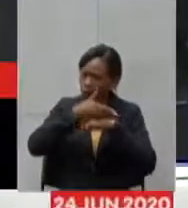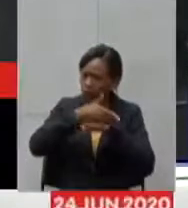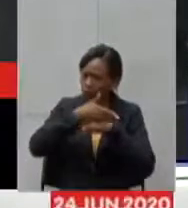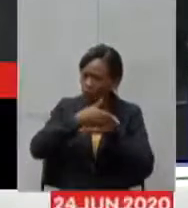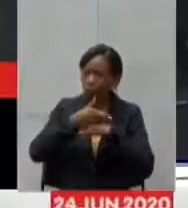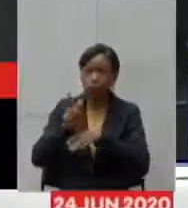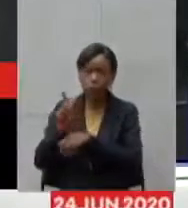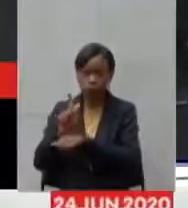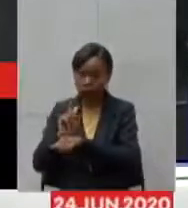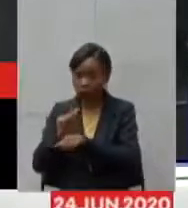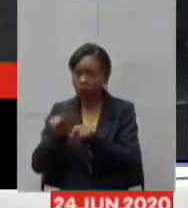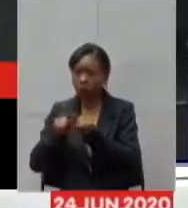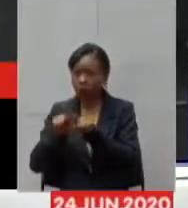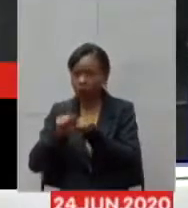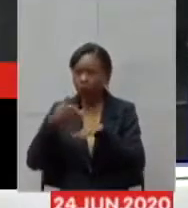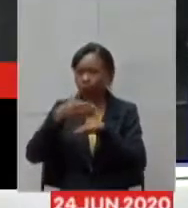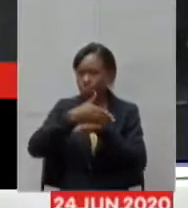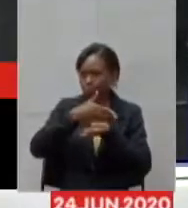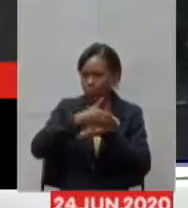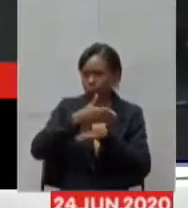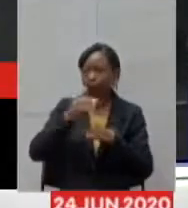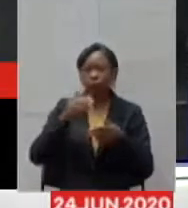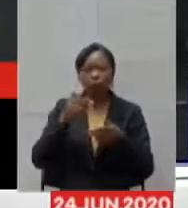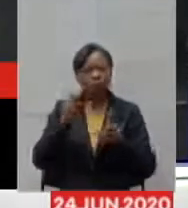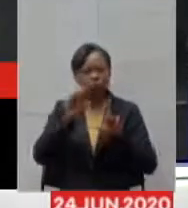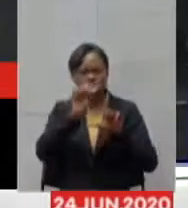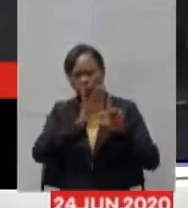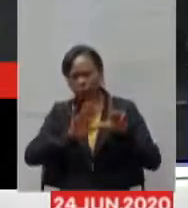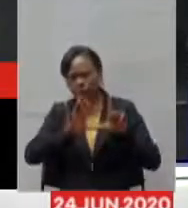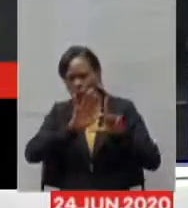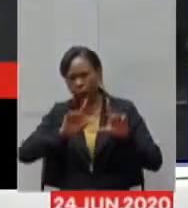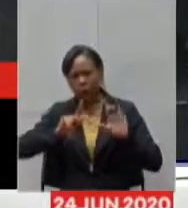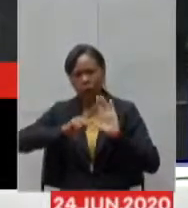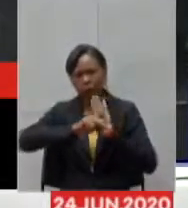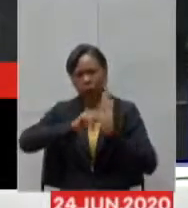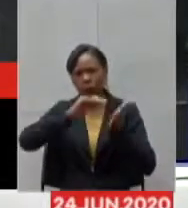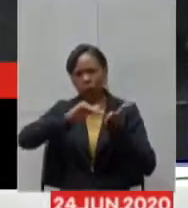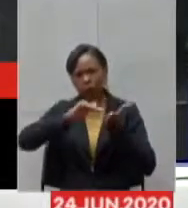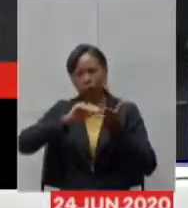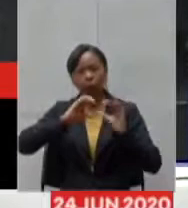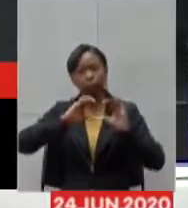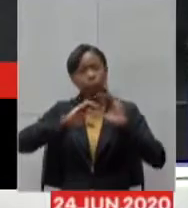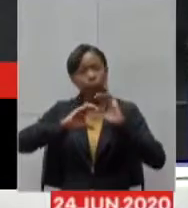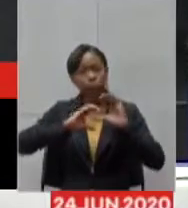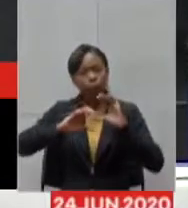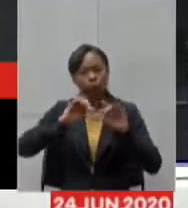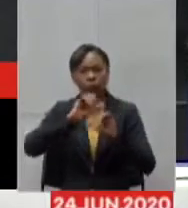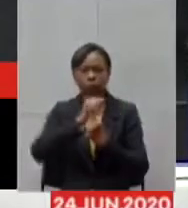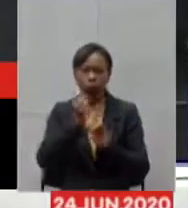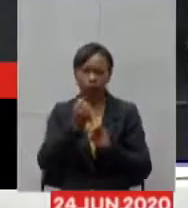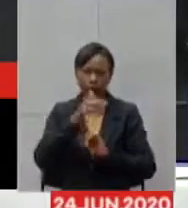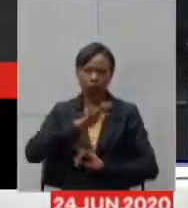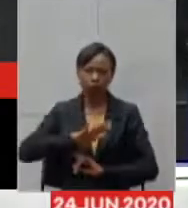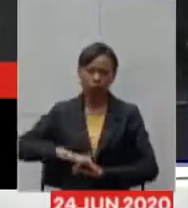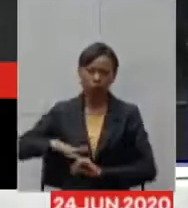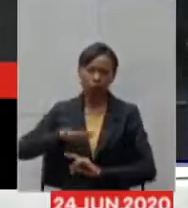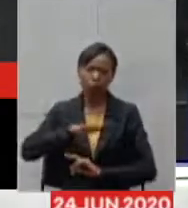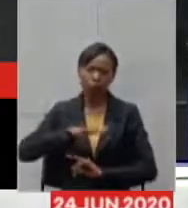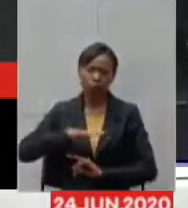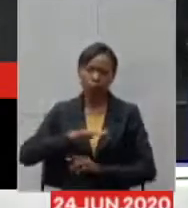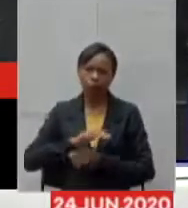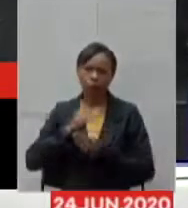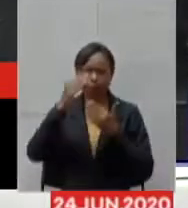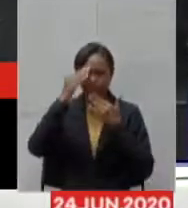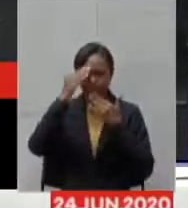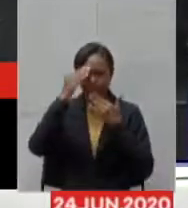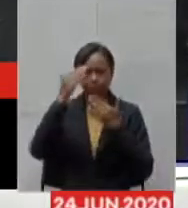toda a forma que a Secretaria tenta comunicar com a sociedade. Era isso que eu tinha que passar. Obrigado.